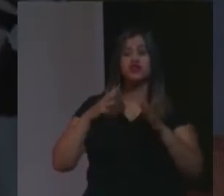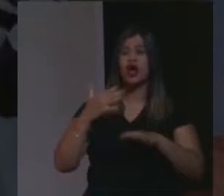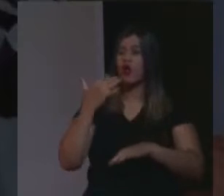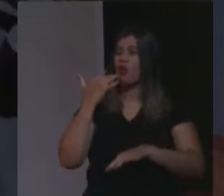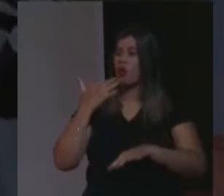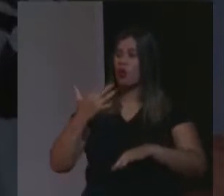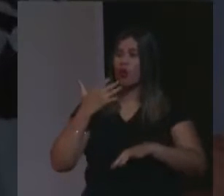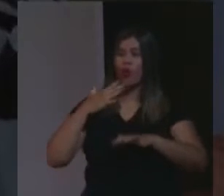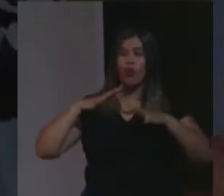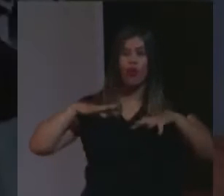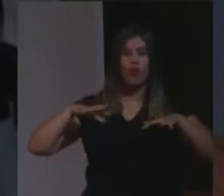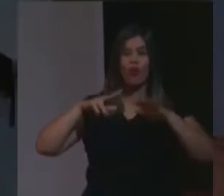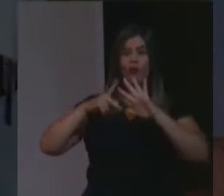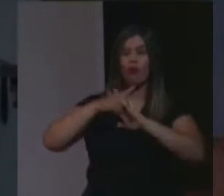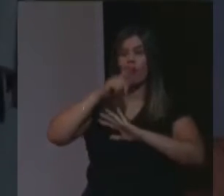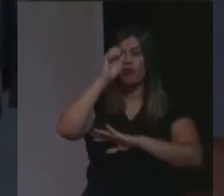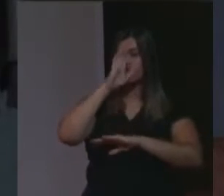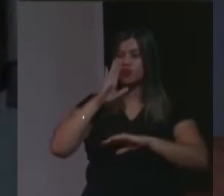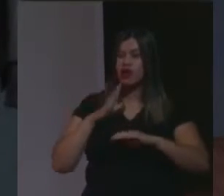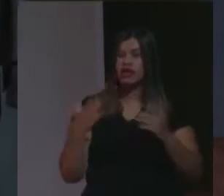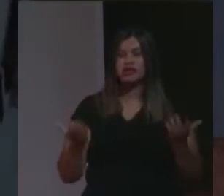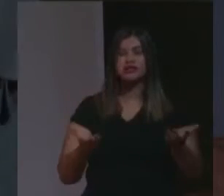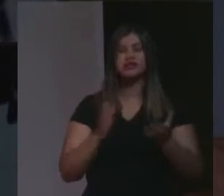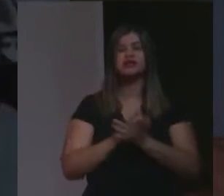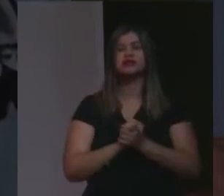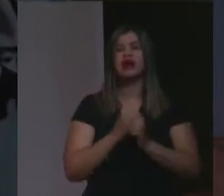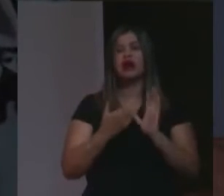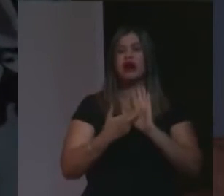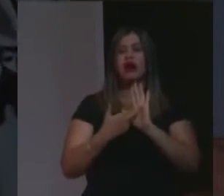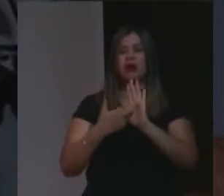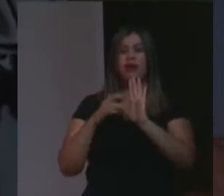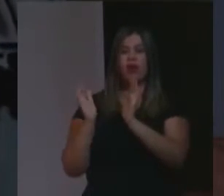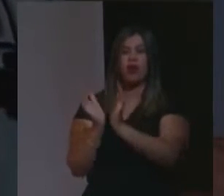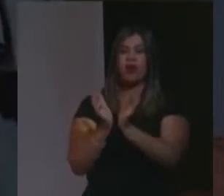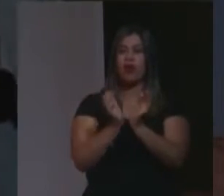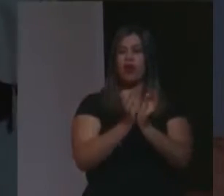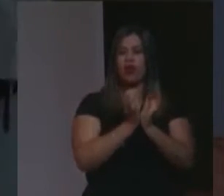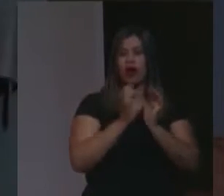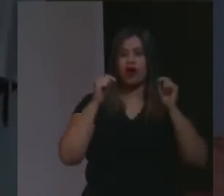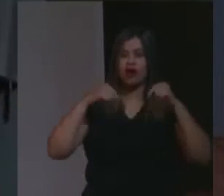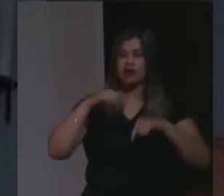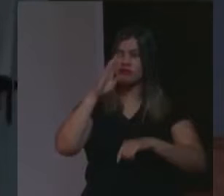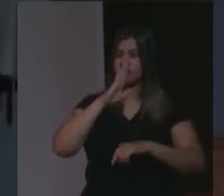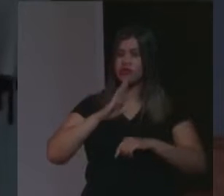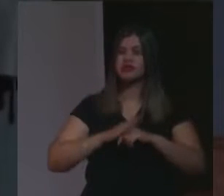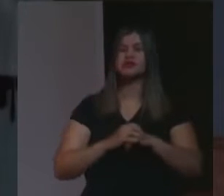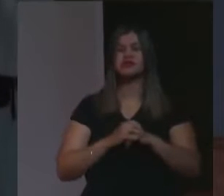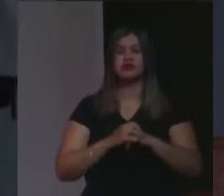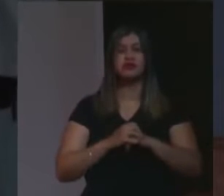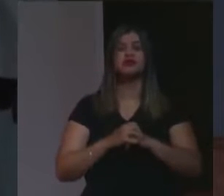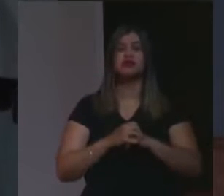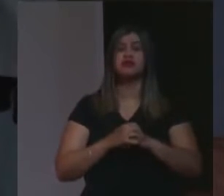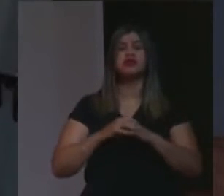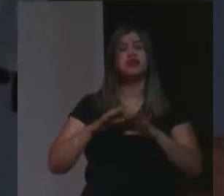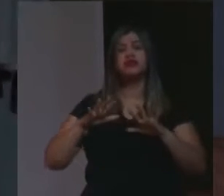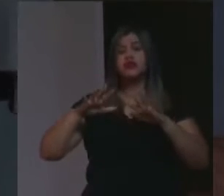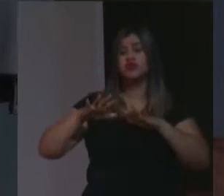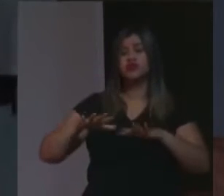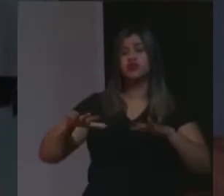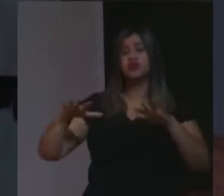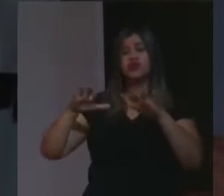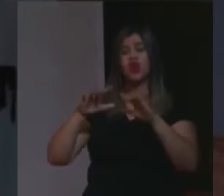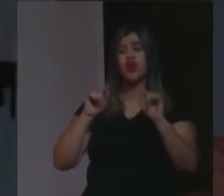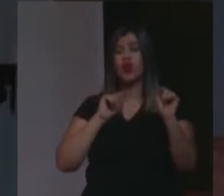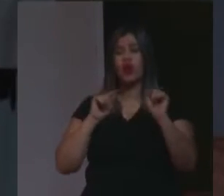cores do nosso país, representa os povos do nosso país e um júri que eu tenho certeza que numa